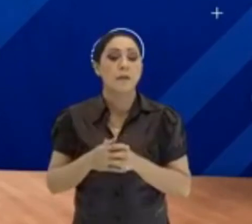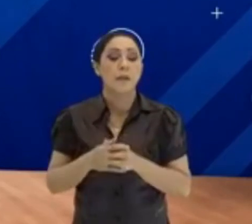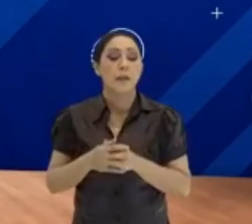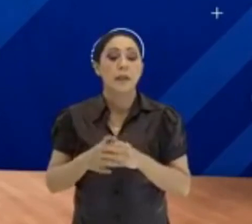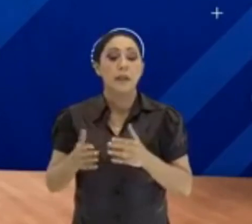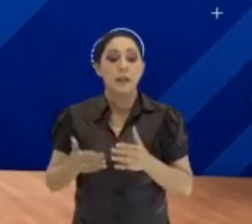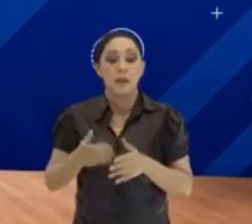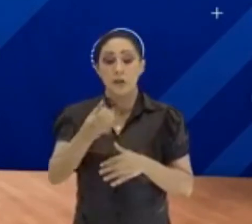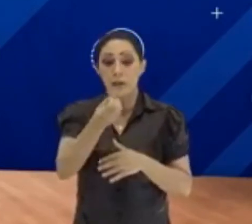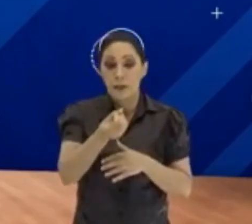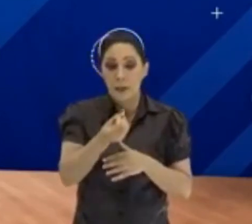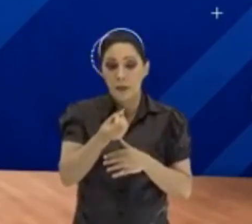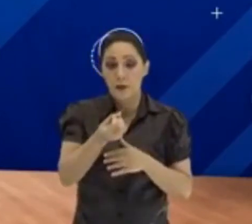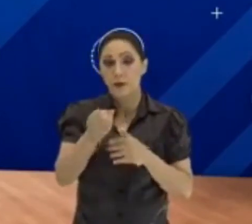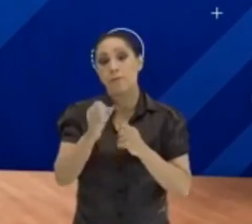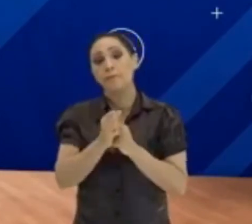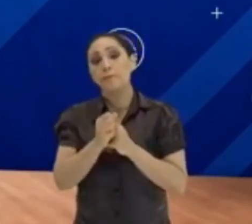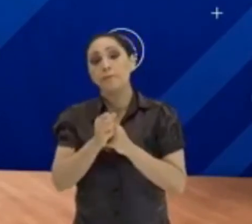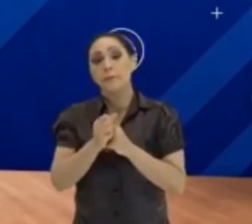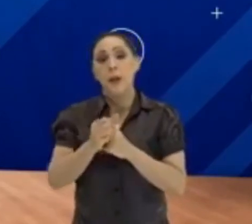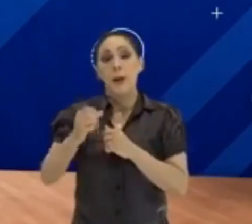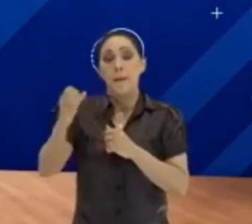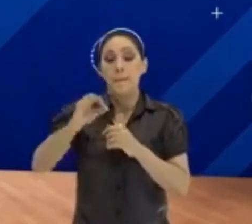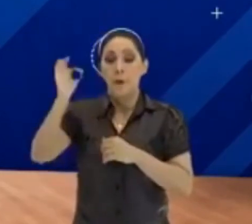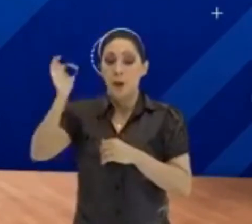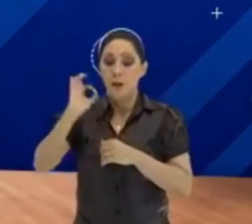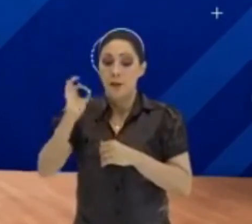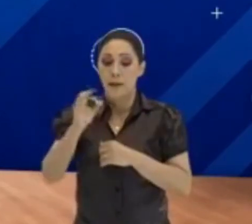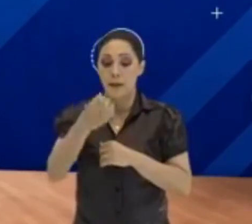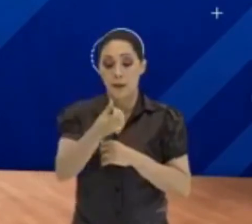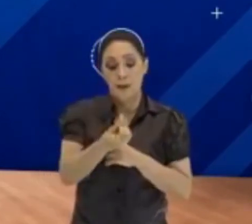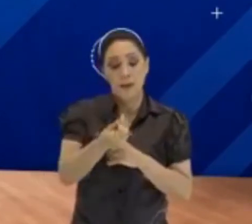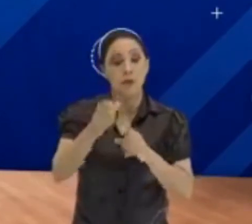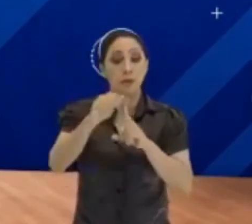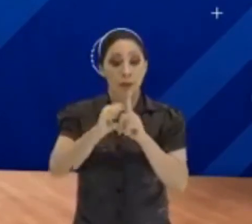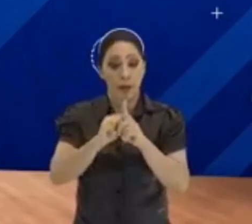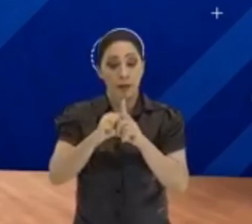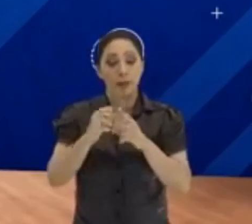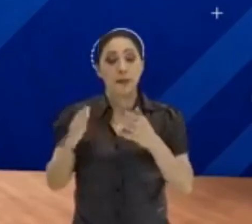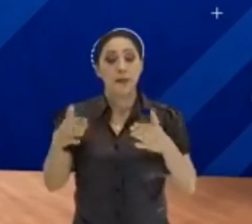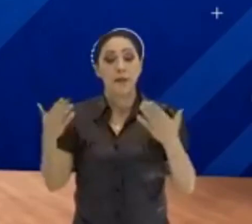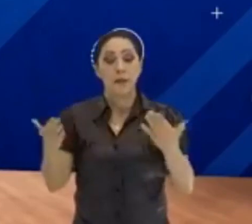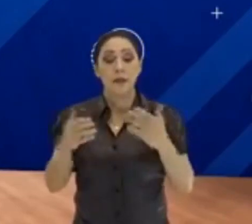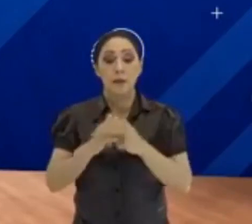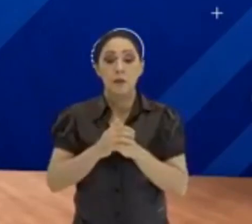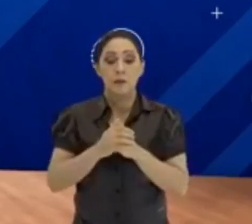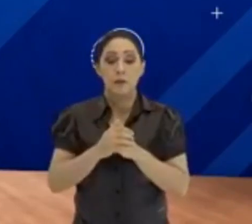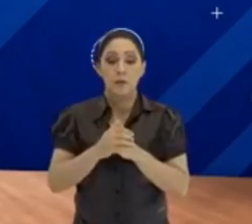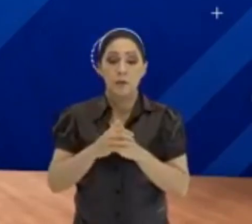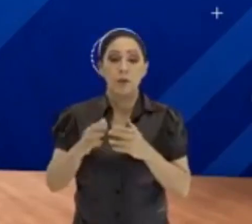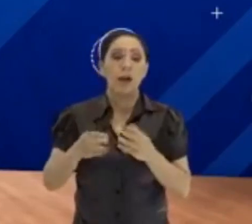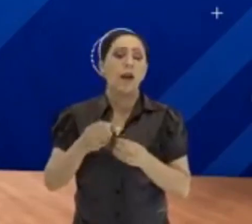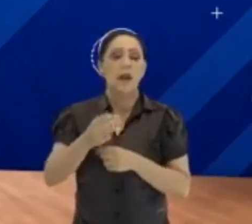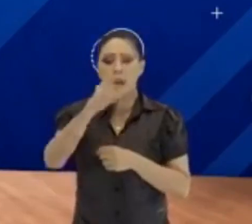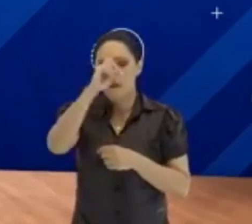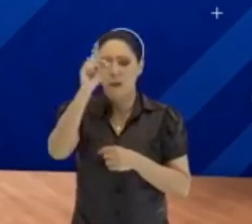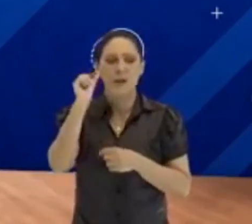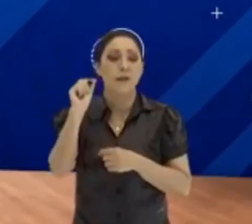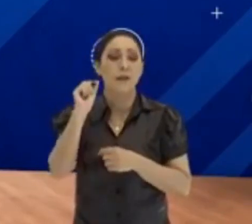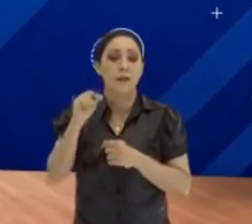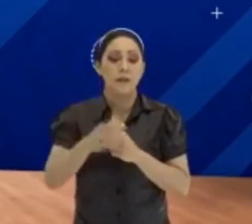Podia ser 6% em 6 meses. Acabou o que ele queria. Então, você tirava 6% de 15 mil. E adivinha quanto é que vai dar?